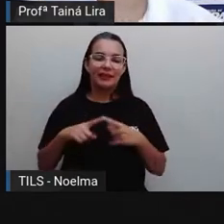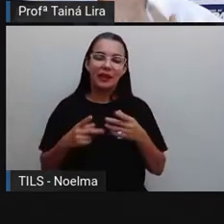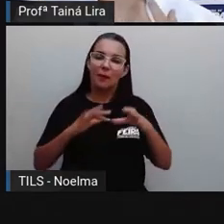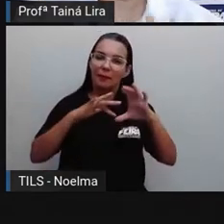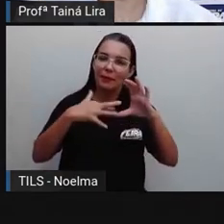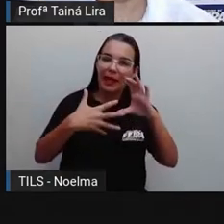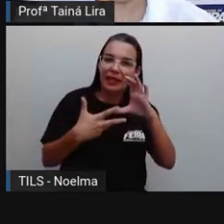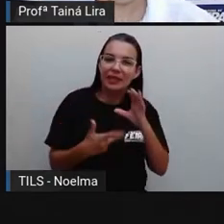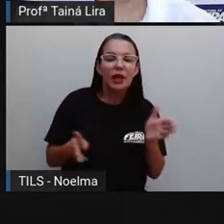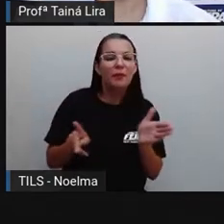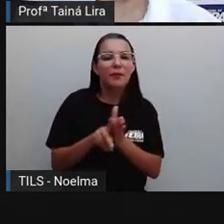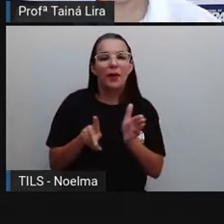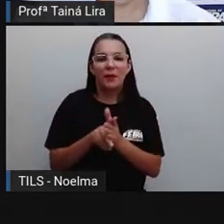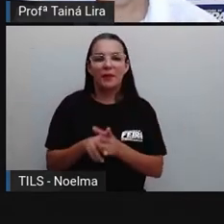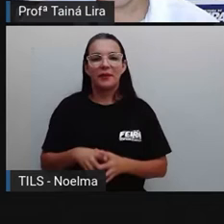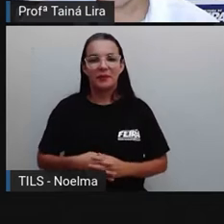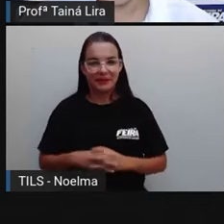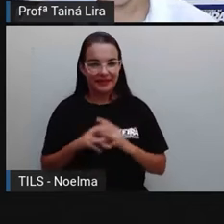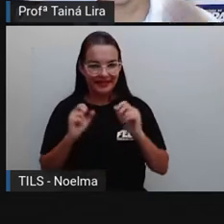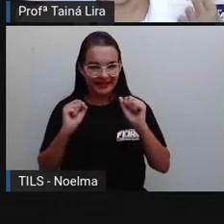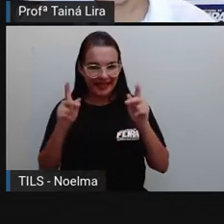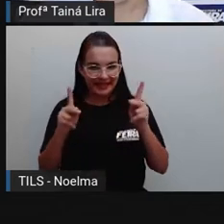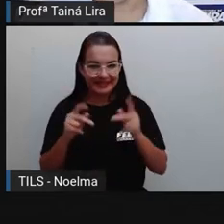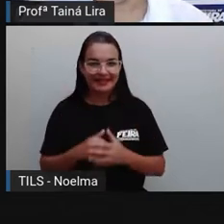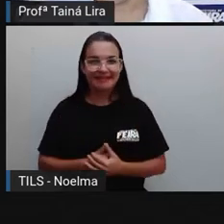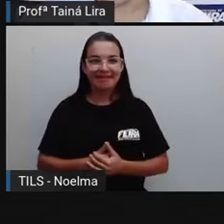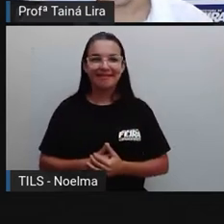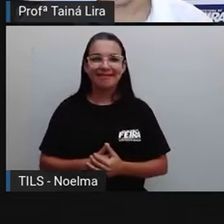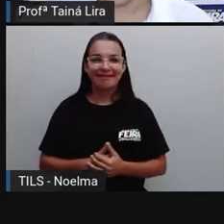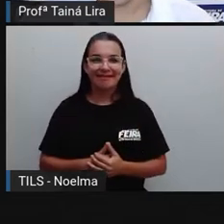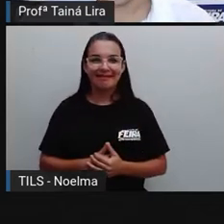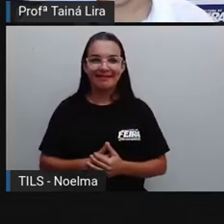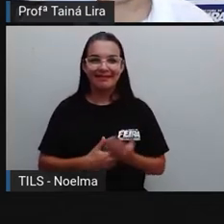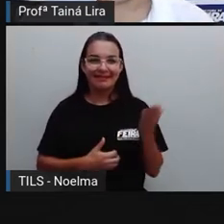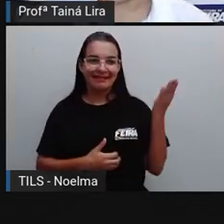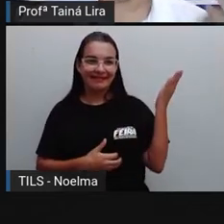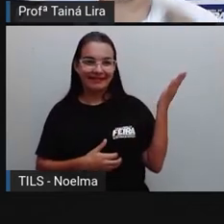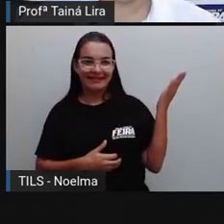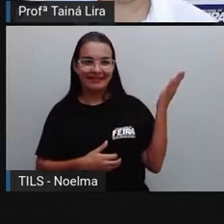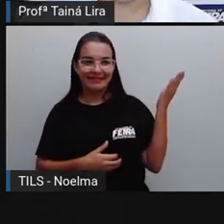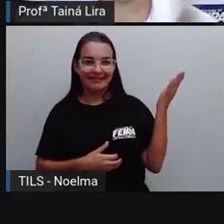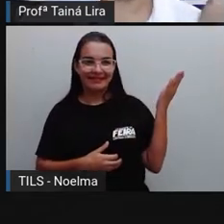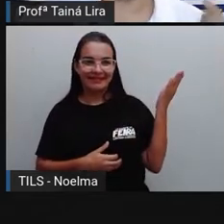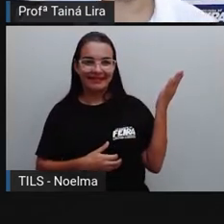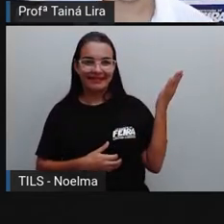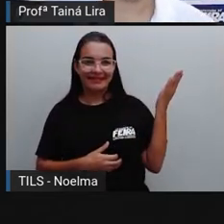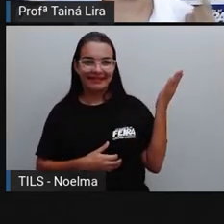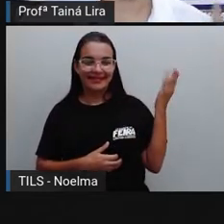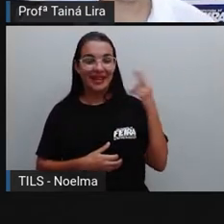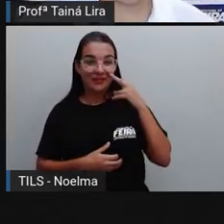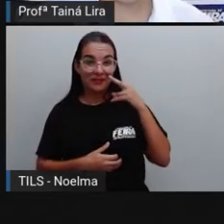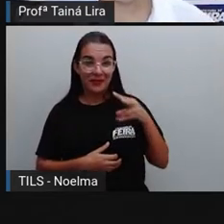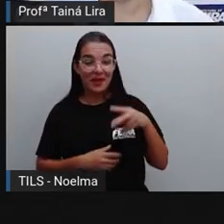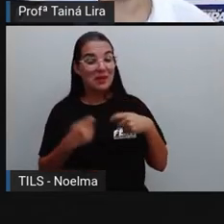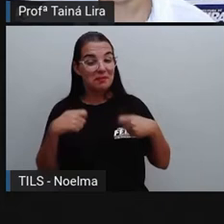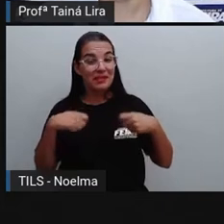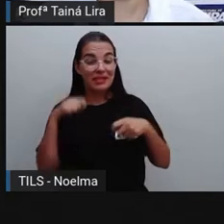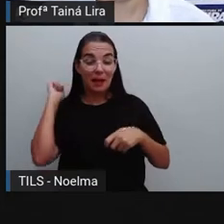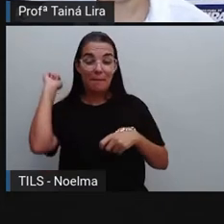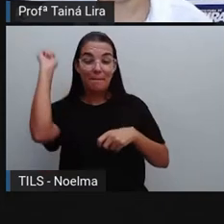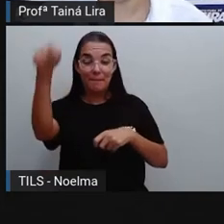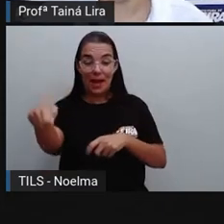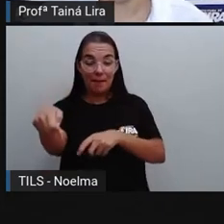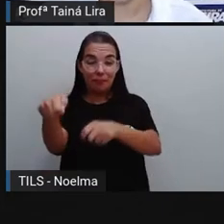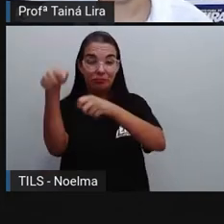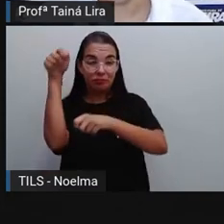geografia do lugar. Tá certo? Olha lá a imagem do pescador. Observem que ele vai pescar na